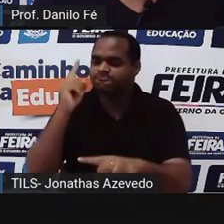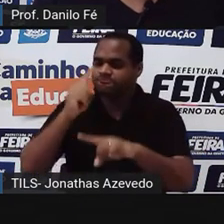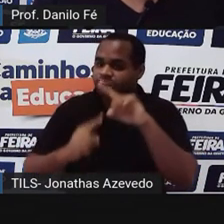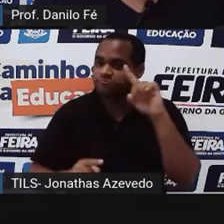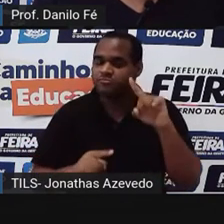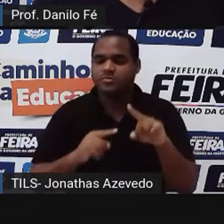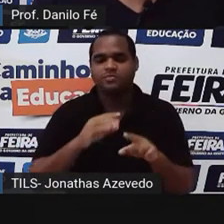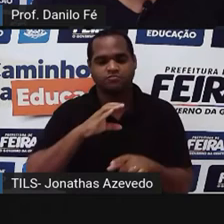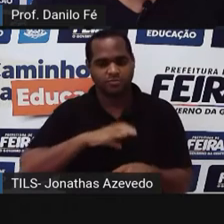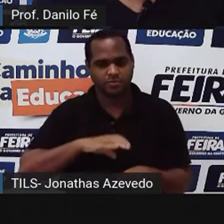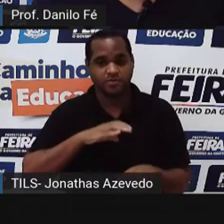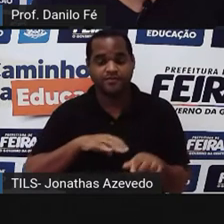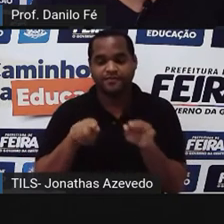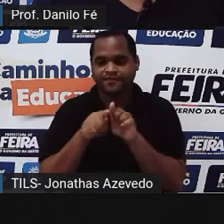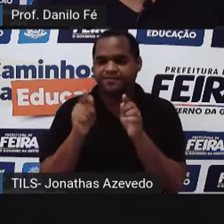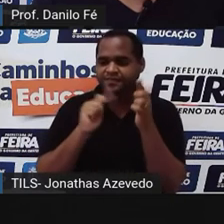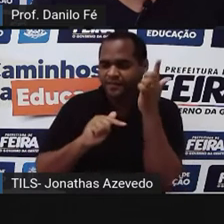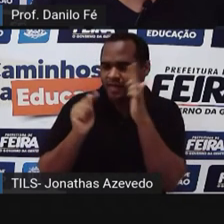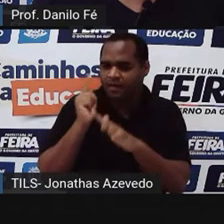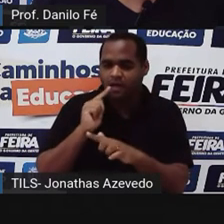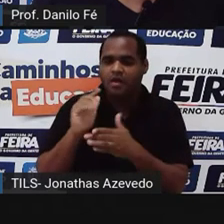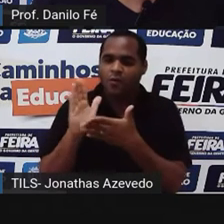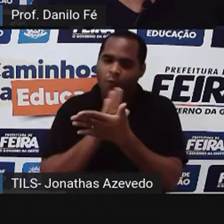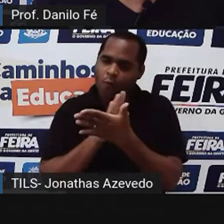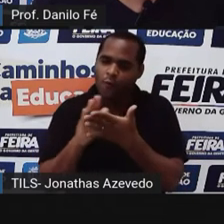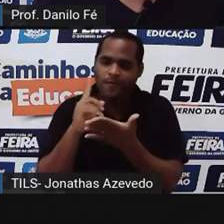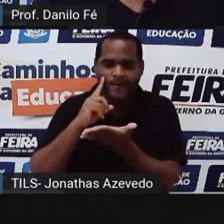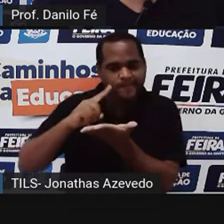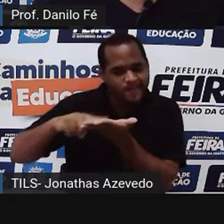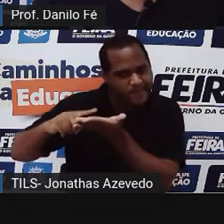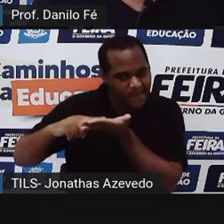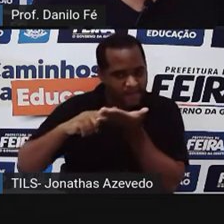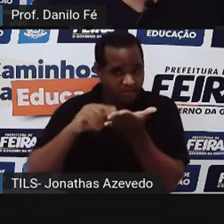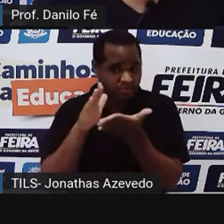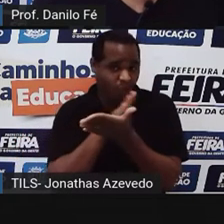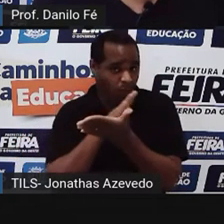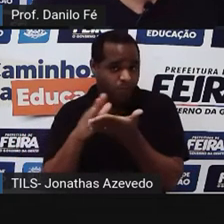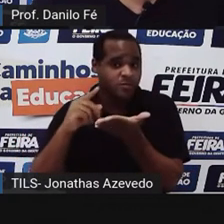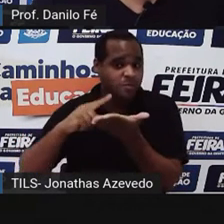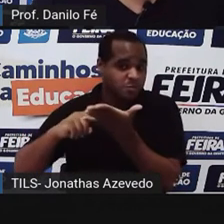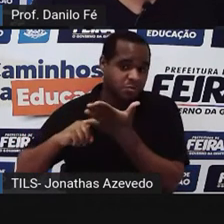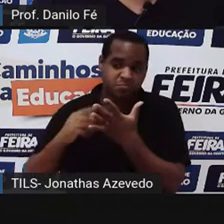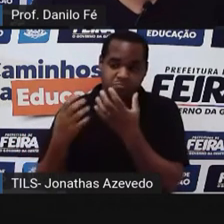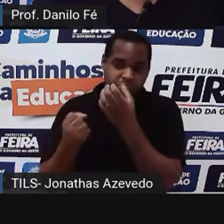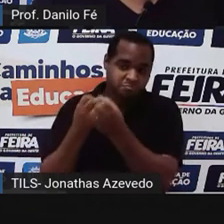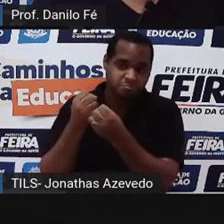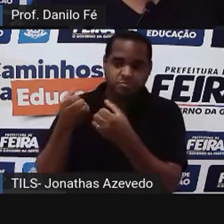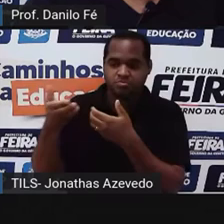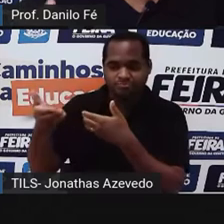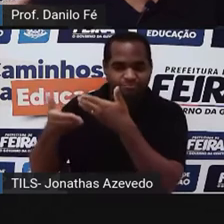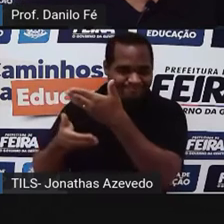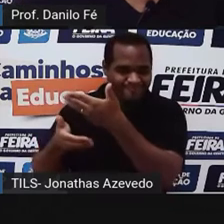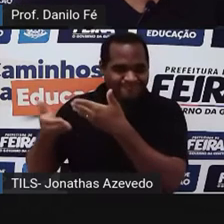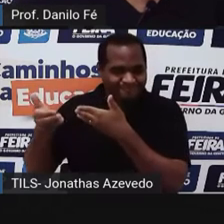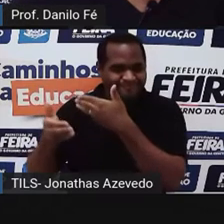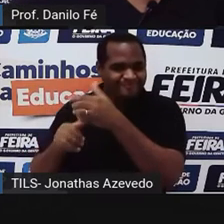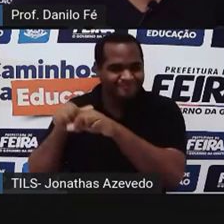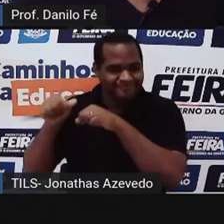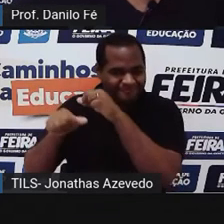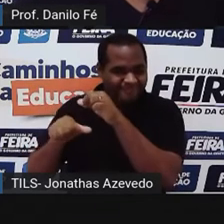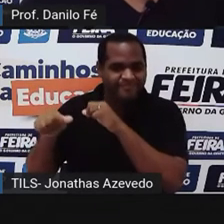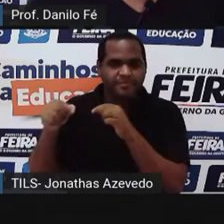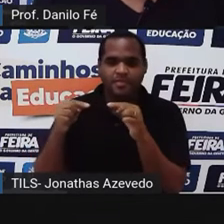conseguem arrancar de Portugal alguns acordos que Portugal se comprometia a,